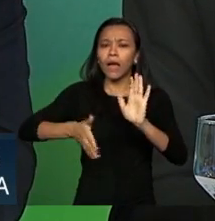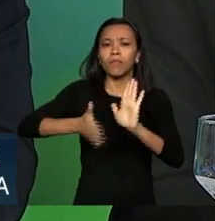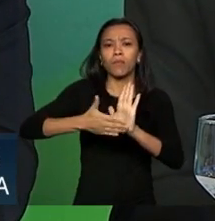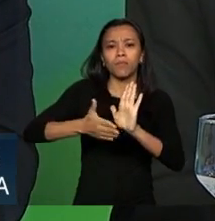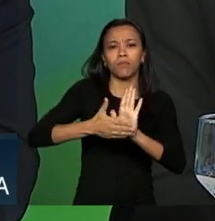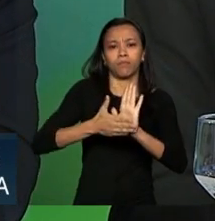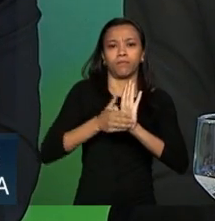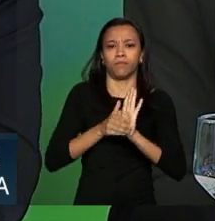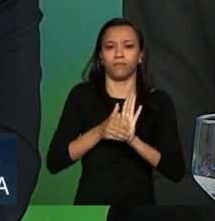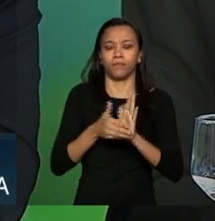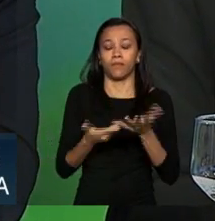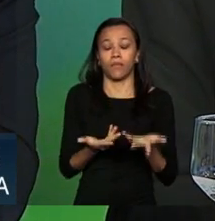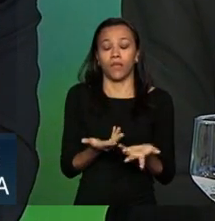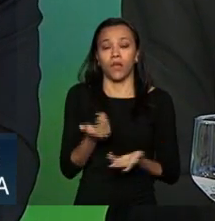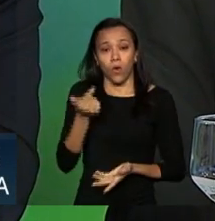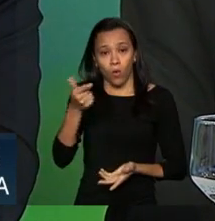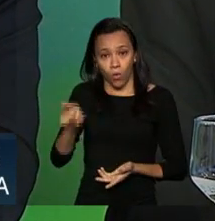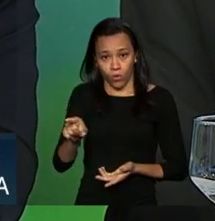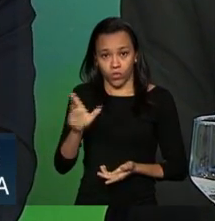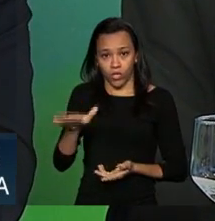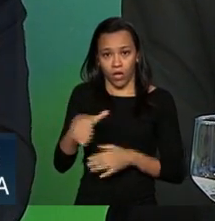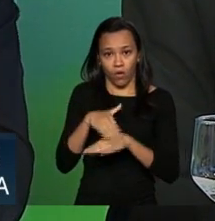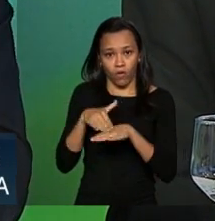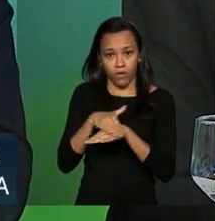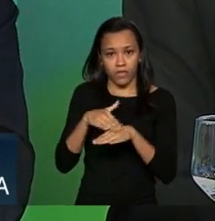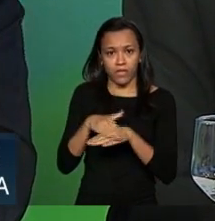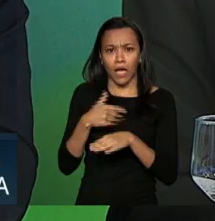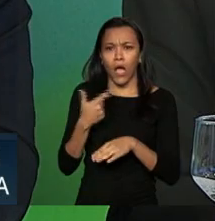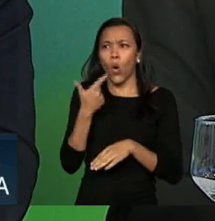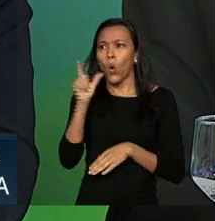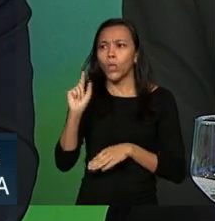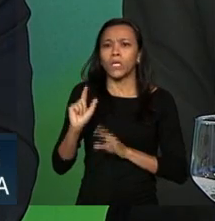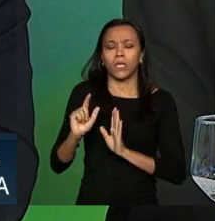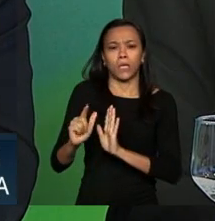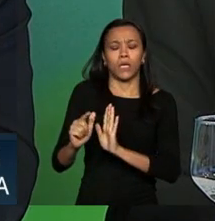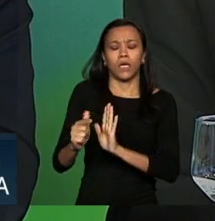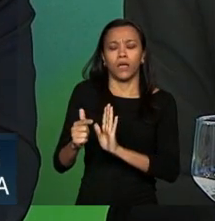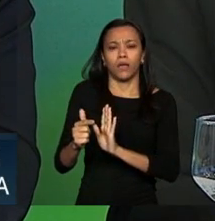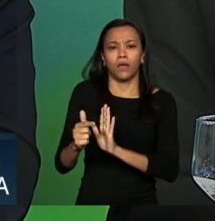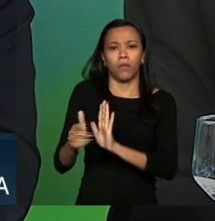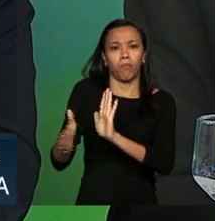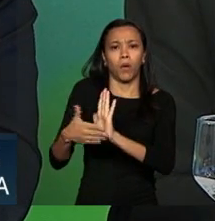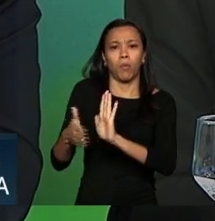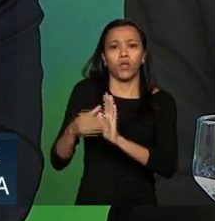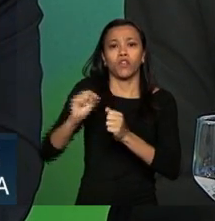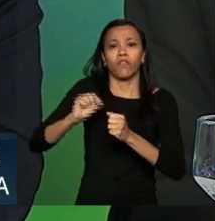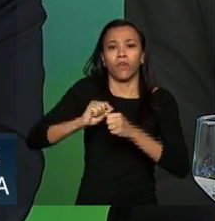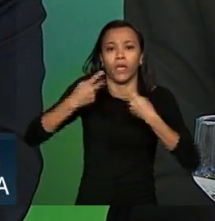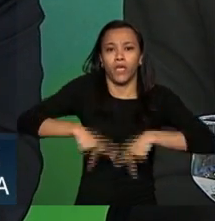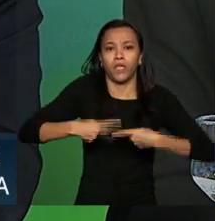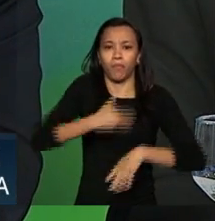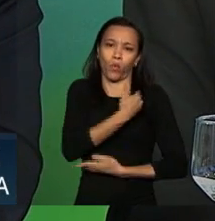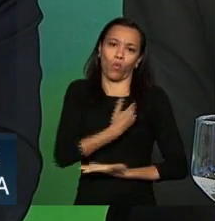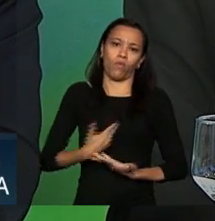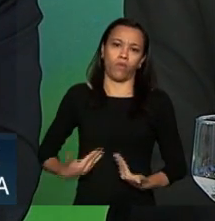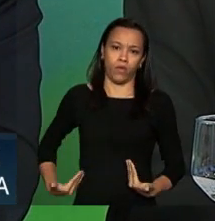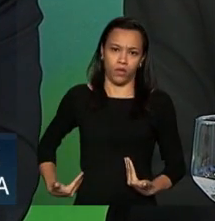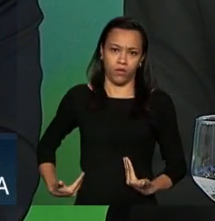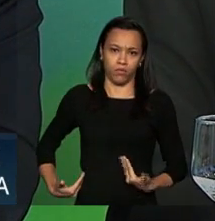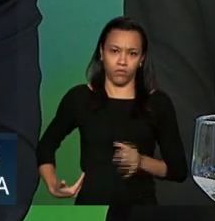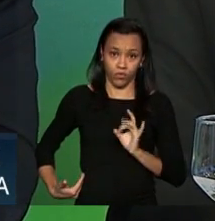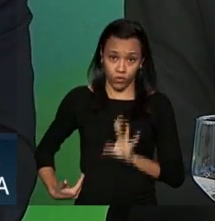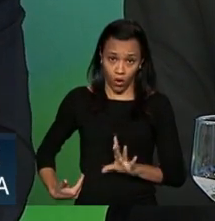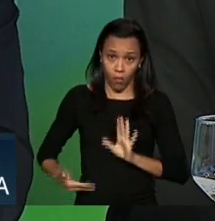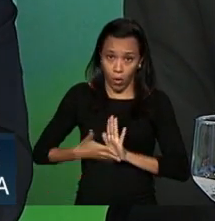havia falado para o Alonso não existe proposta formulada pelo governo sobre qualquer aspecto de previdência